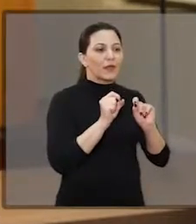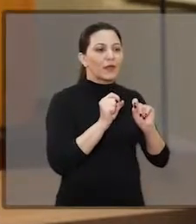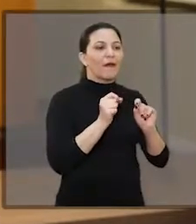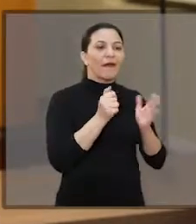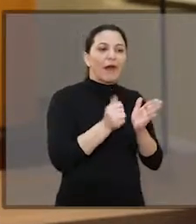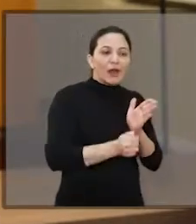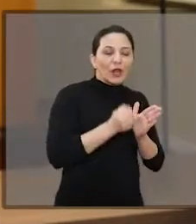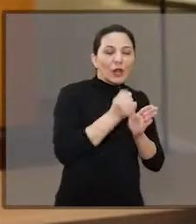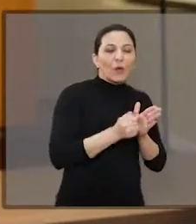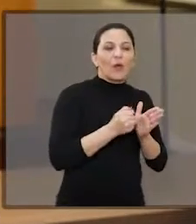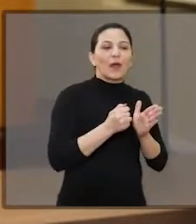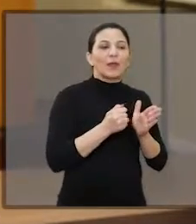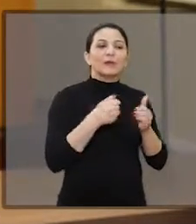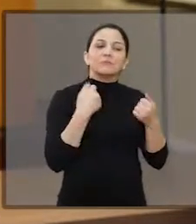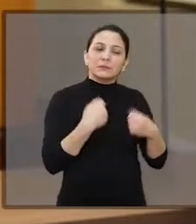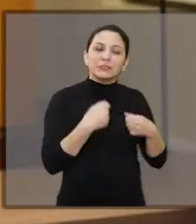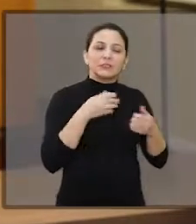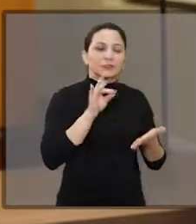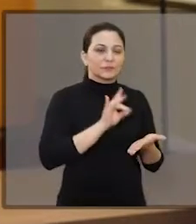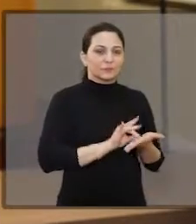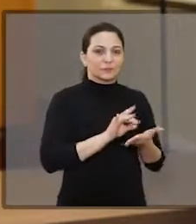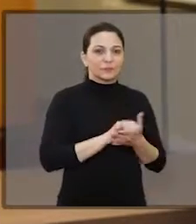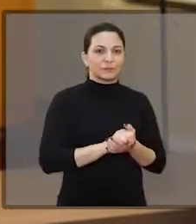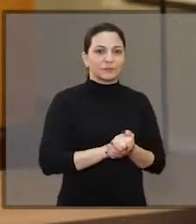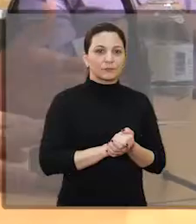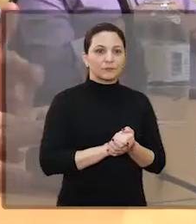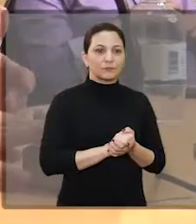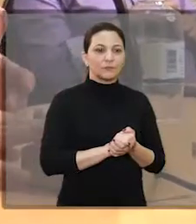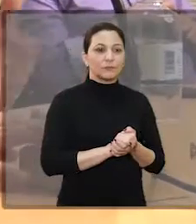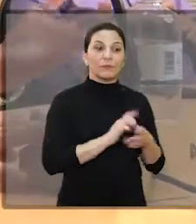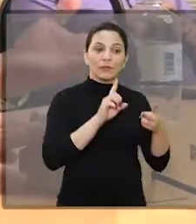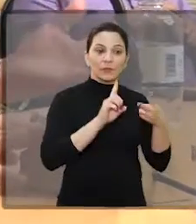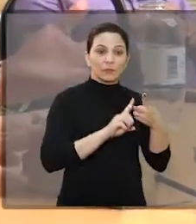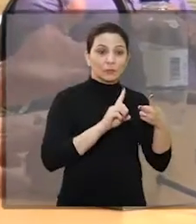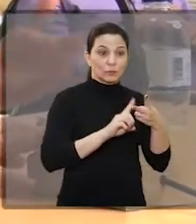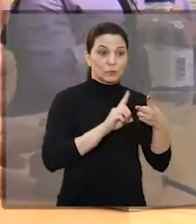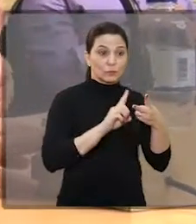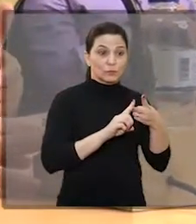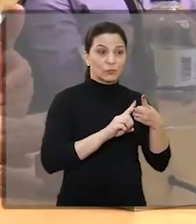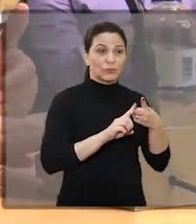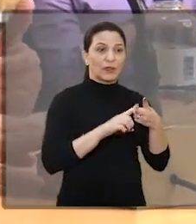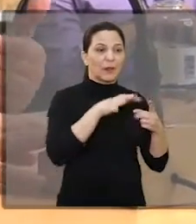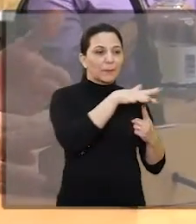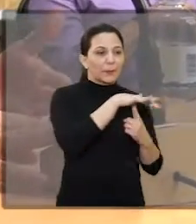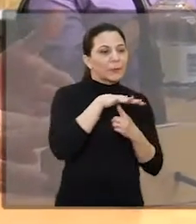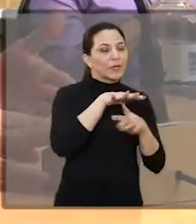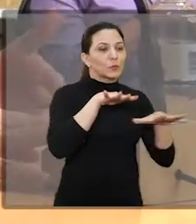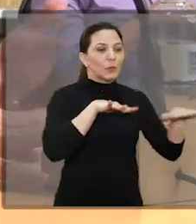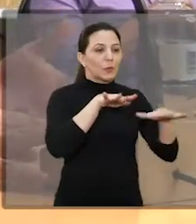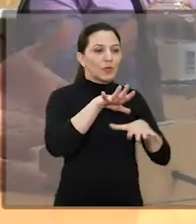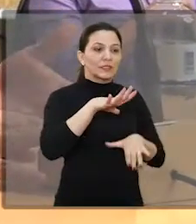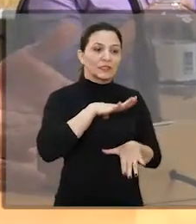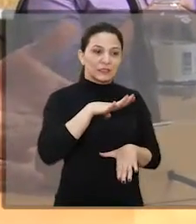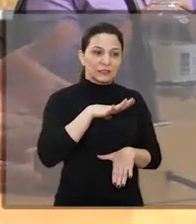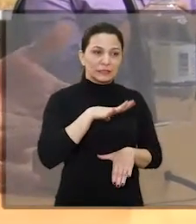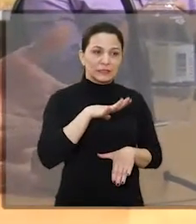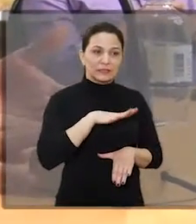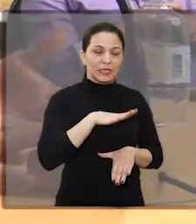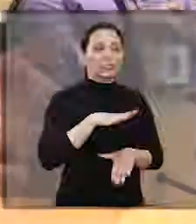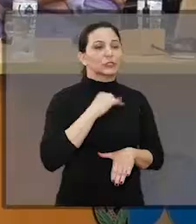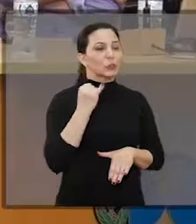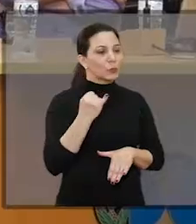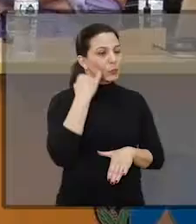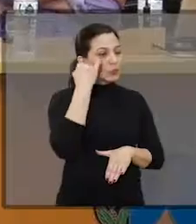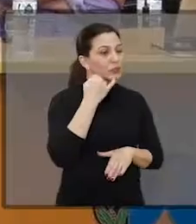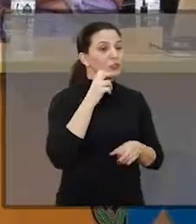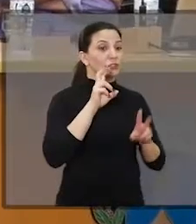do que Araraquara ainda necessita. No segundo dia a gente tratou de meio ambiente e mobilidade urbana, também foi muito